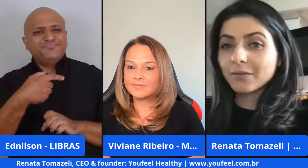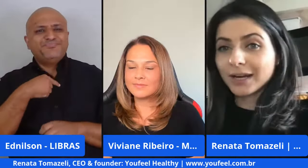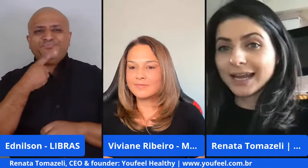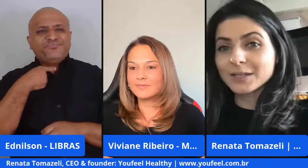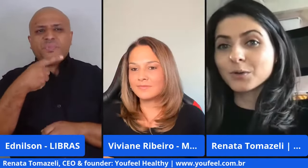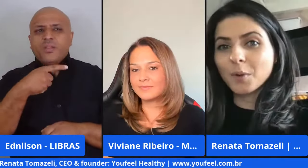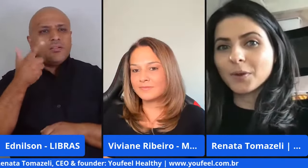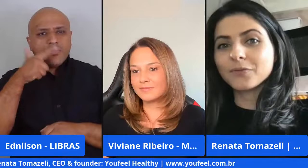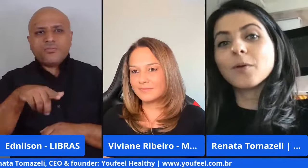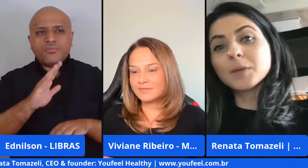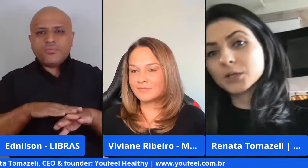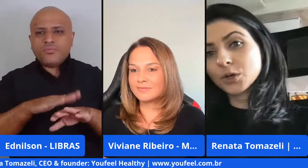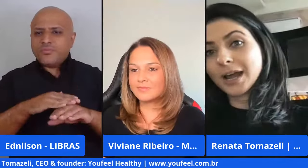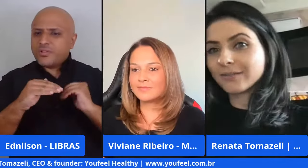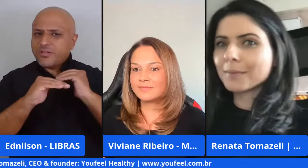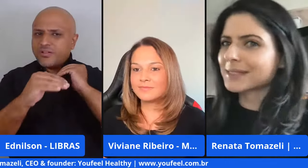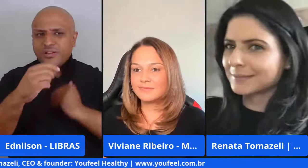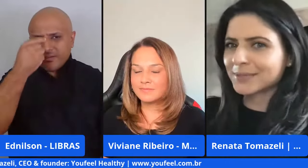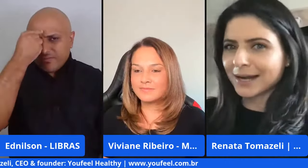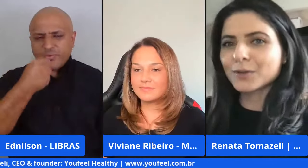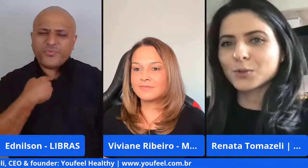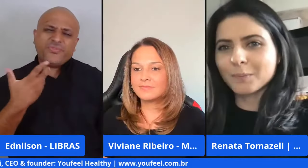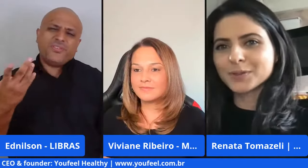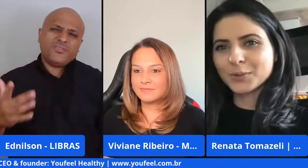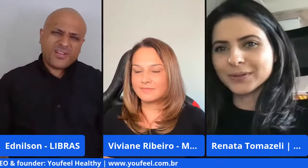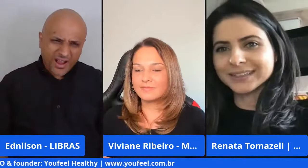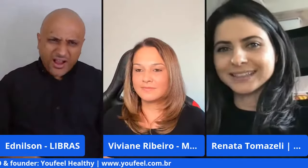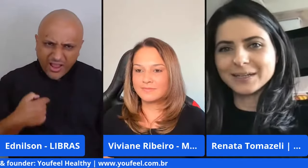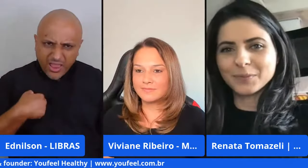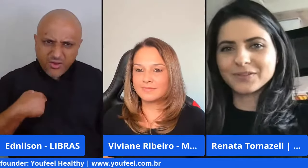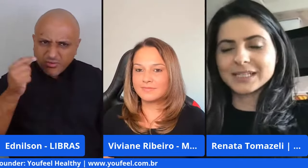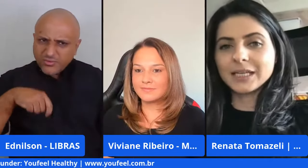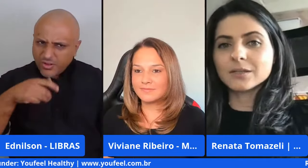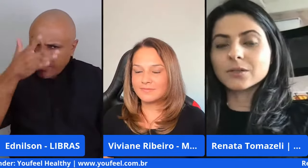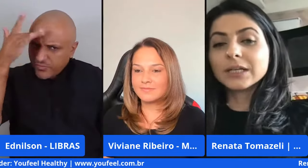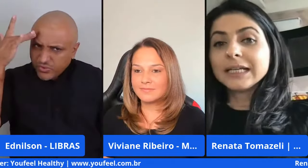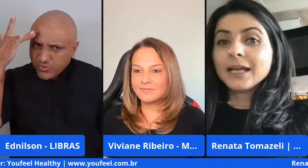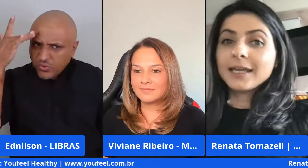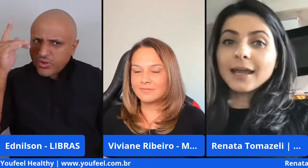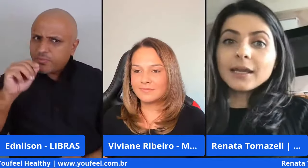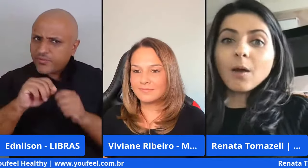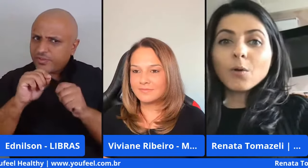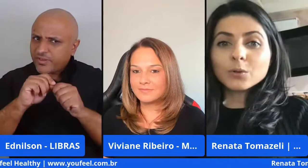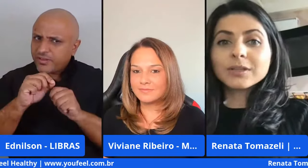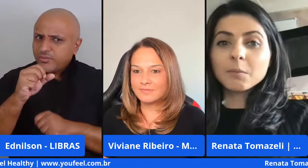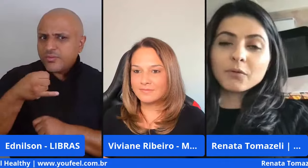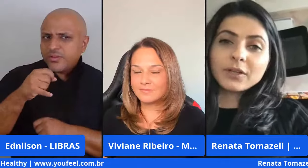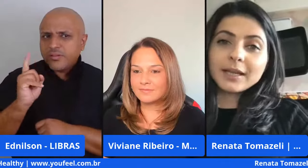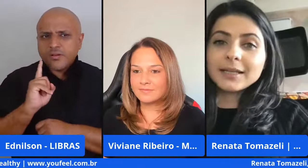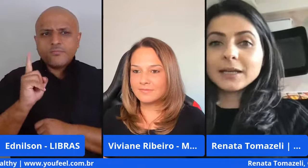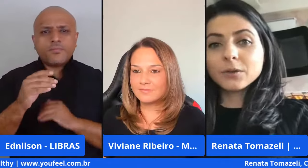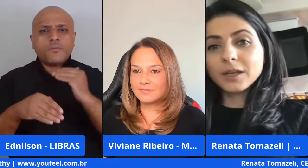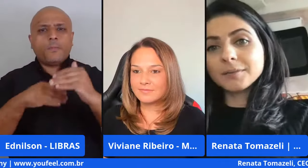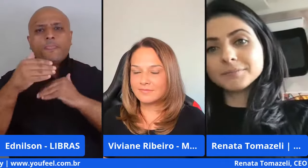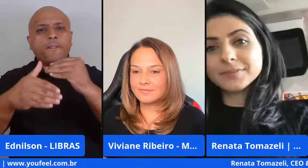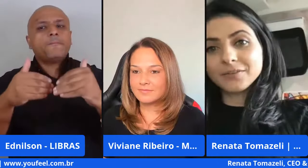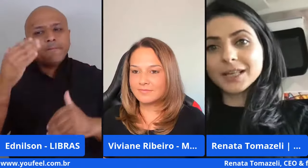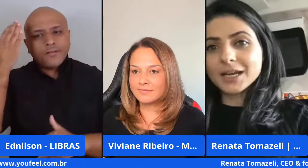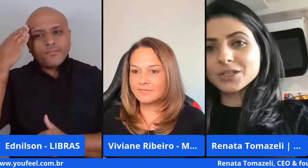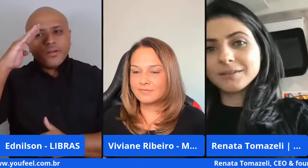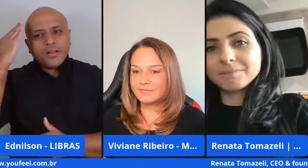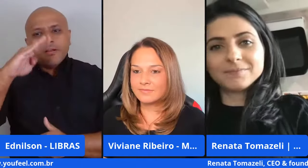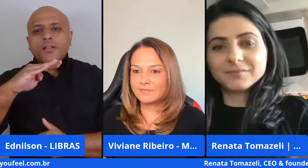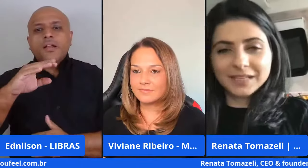fazer ou que não estavam alinhadas com o meu perfil eu me questionava será que eu sou a pessoa então para fazer isso e aí ao longo do tempo eu fui entendendo que